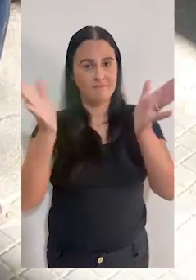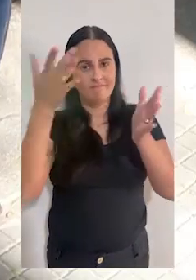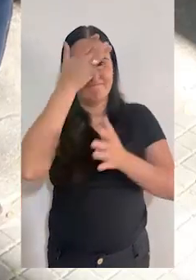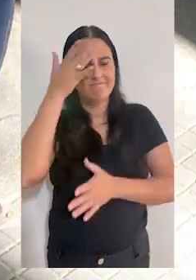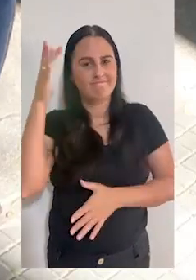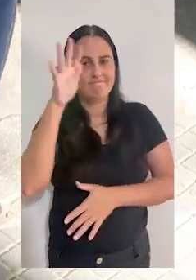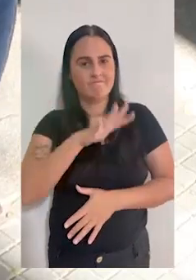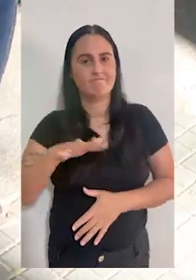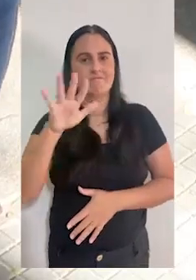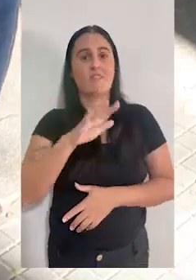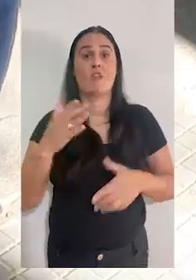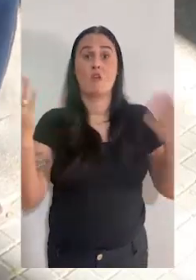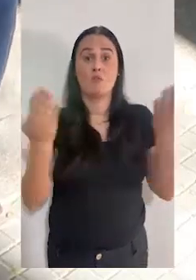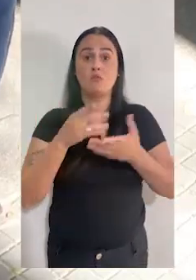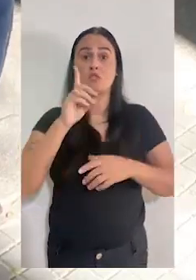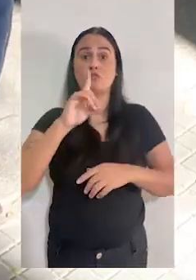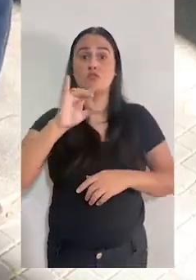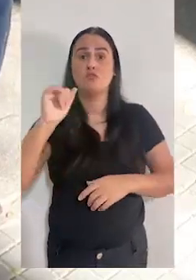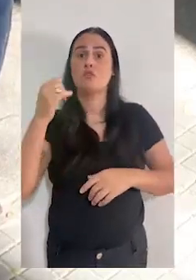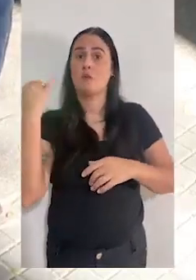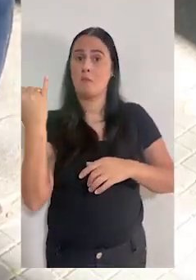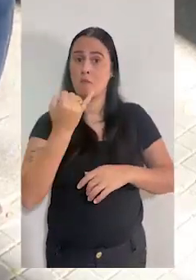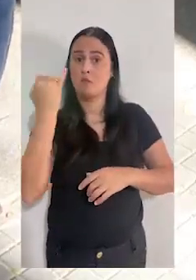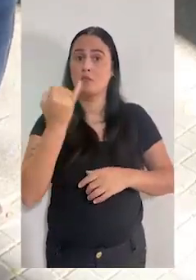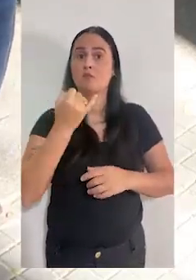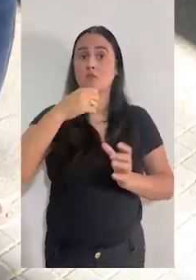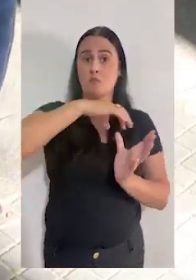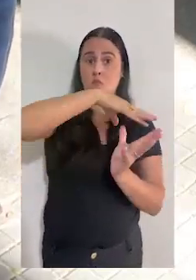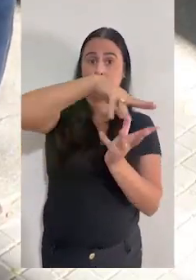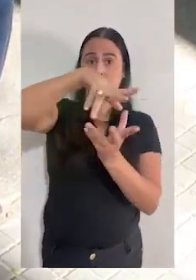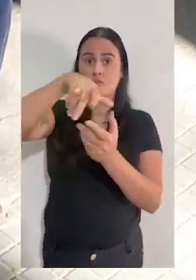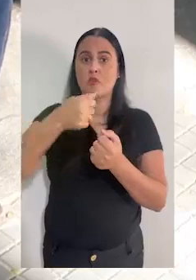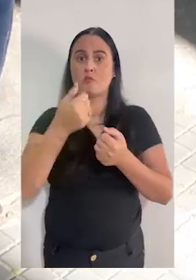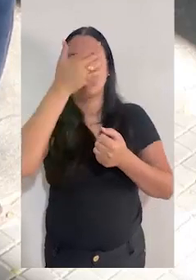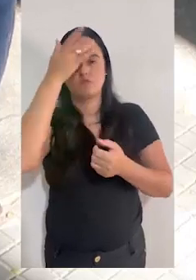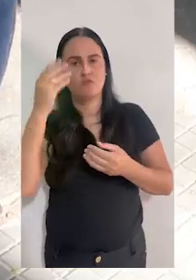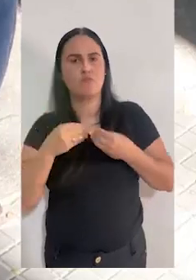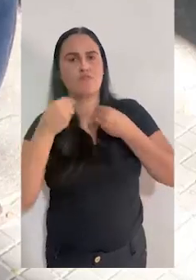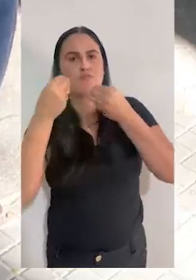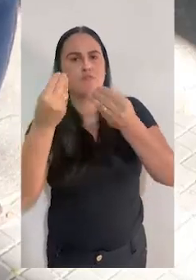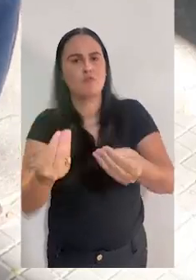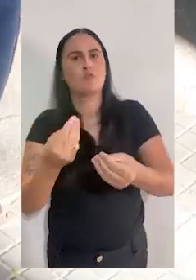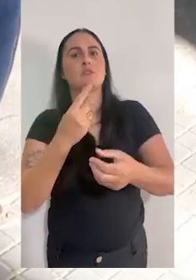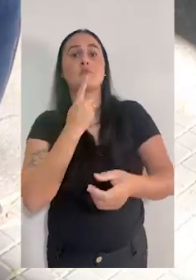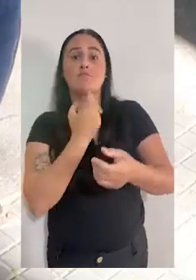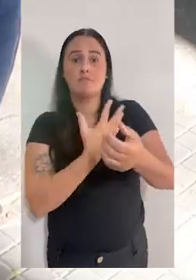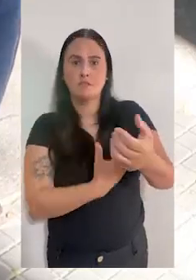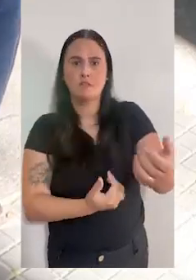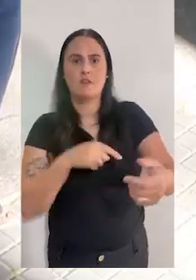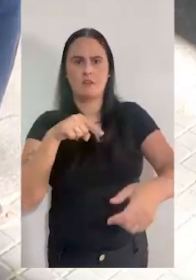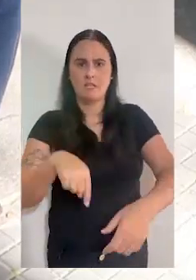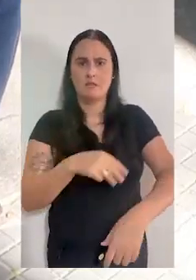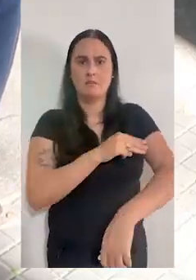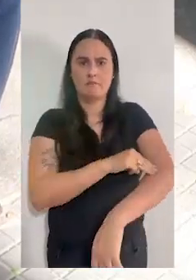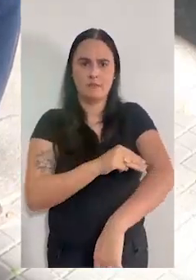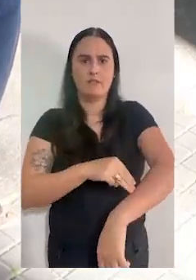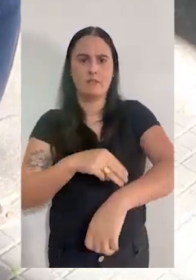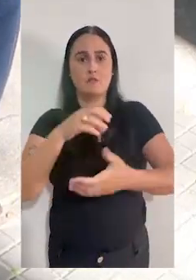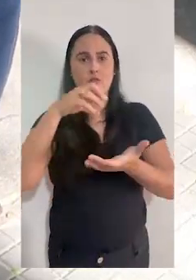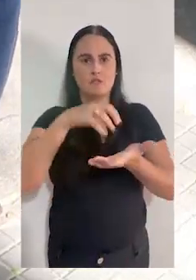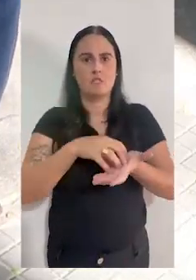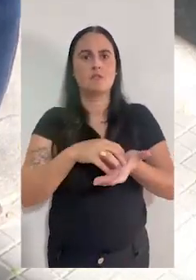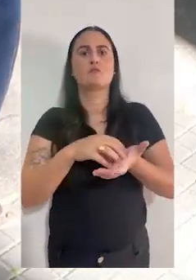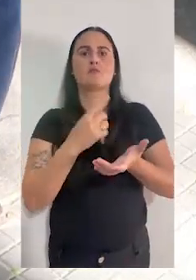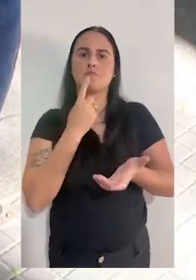Olá, pessoal! Hoje celebra-se o Dia Mundial do Doador de Sangue. E aqui em Macaé, o Serviço Municipal de Hemoterapia vem